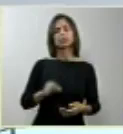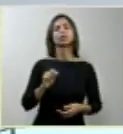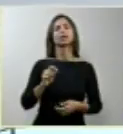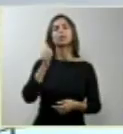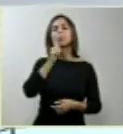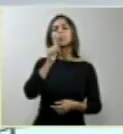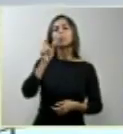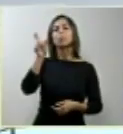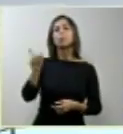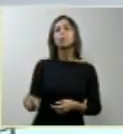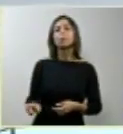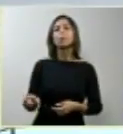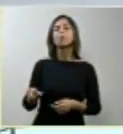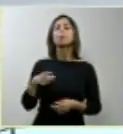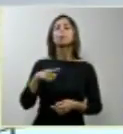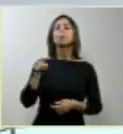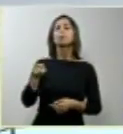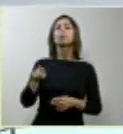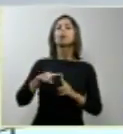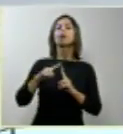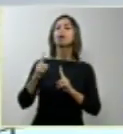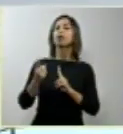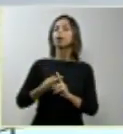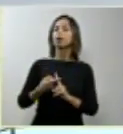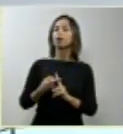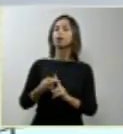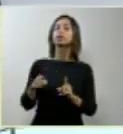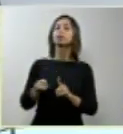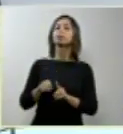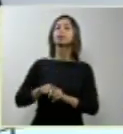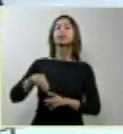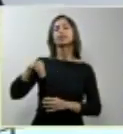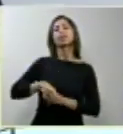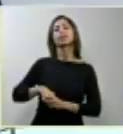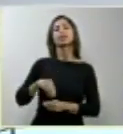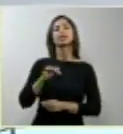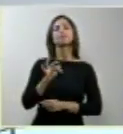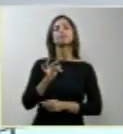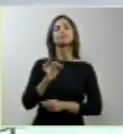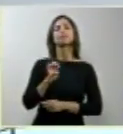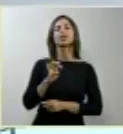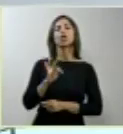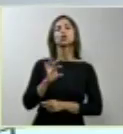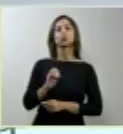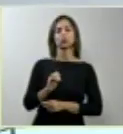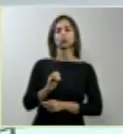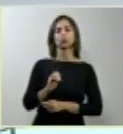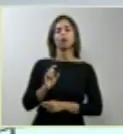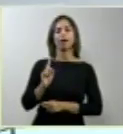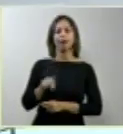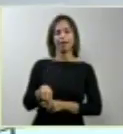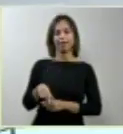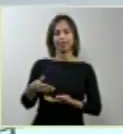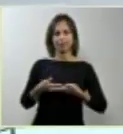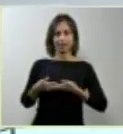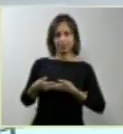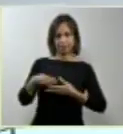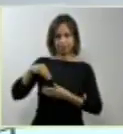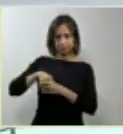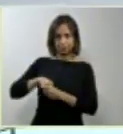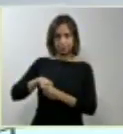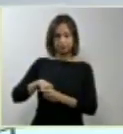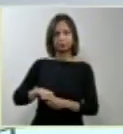de um feto anencefalo. Essa questão foi aqui muito bem exposta pelo professor